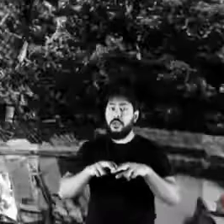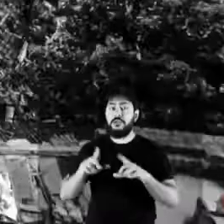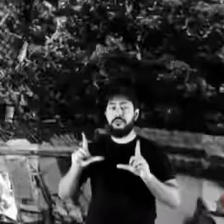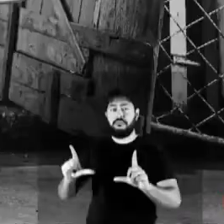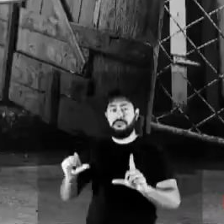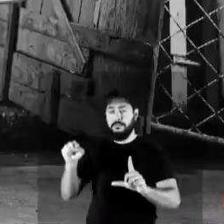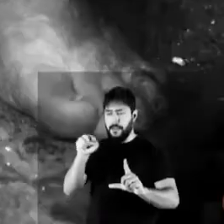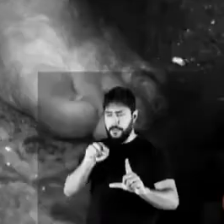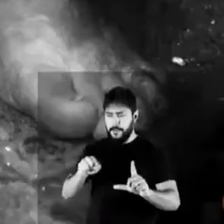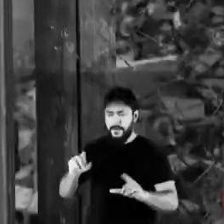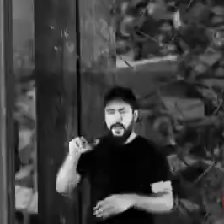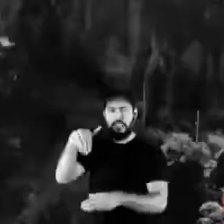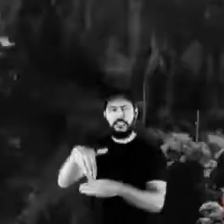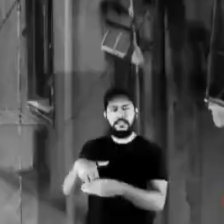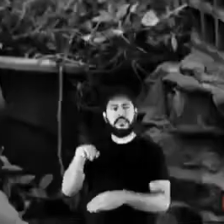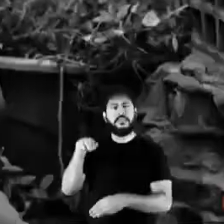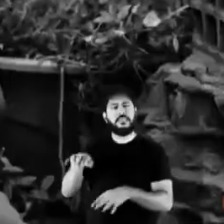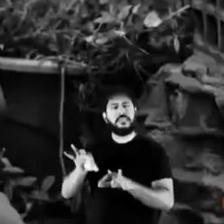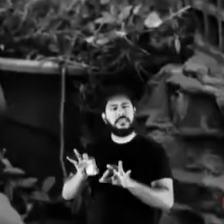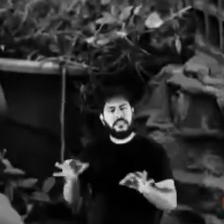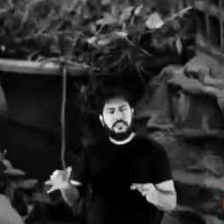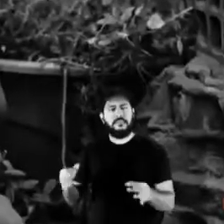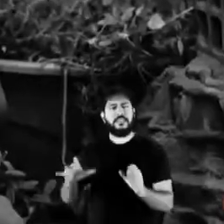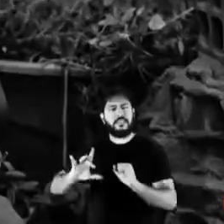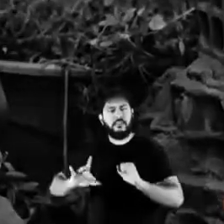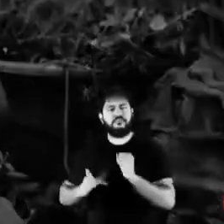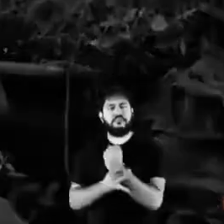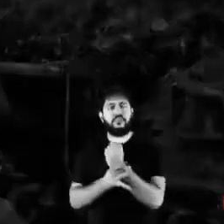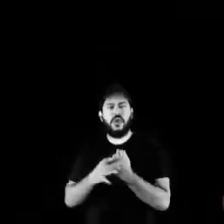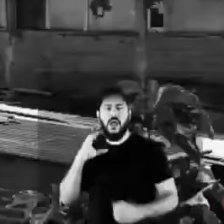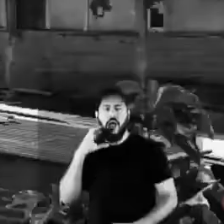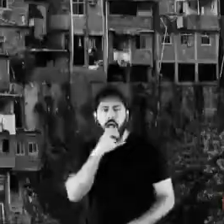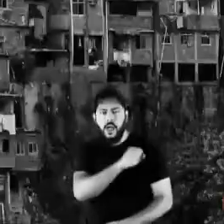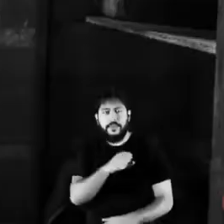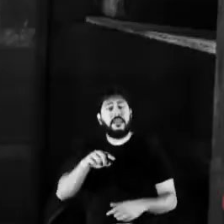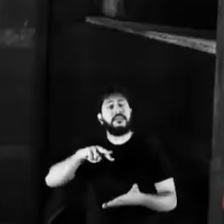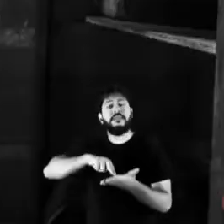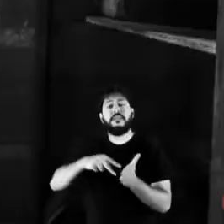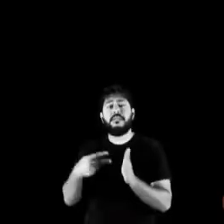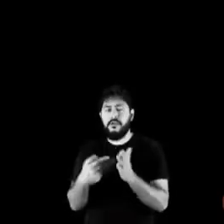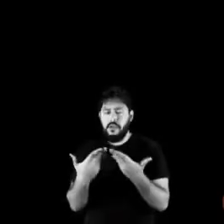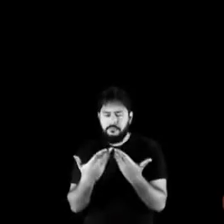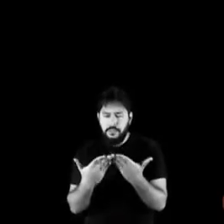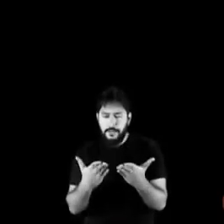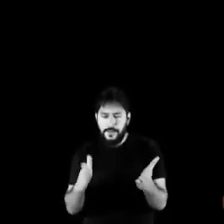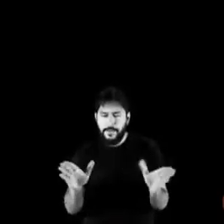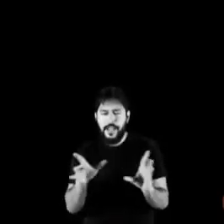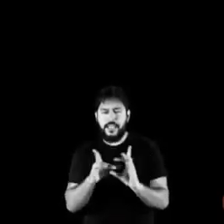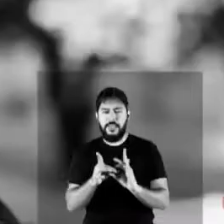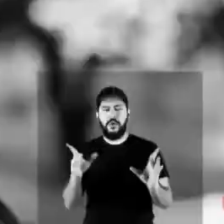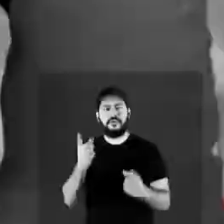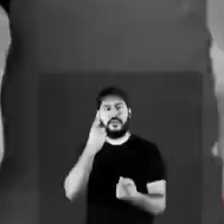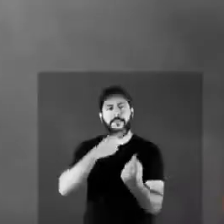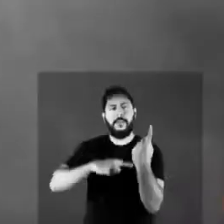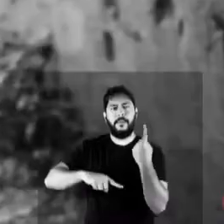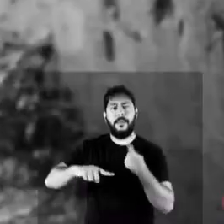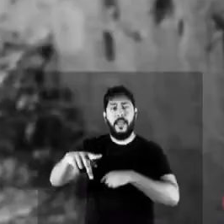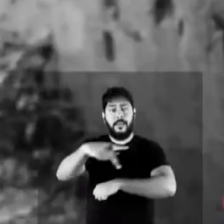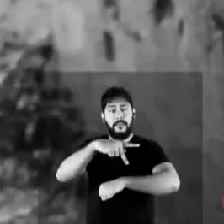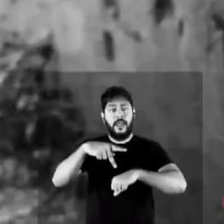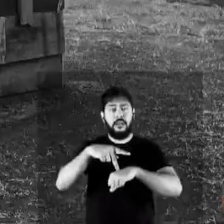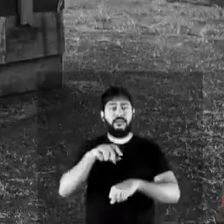elas. O Brasil tem historicamente graves problemas de desigualdade, de fome, de